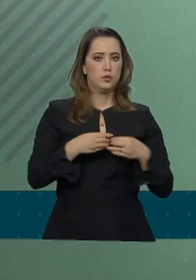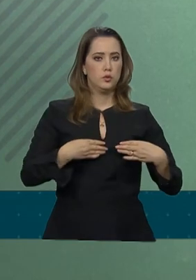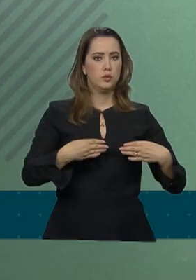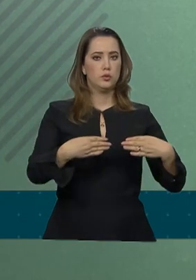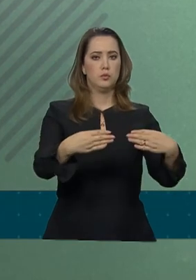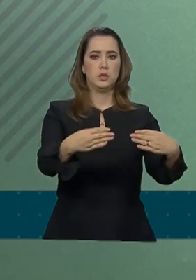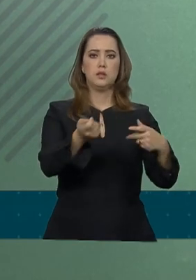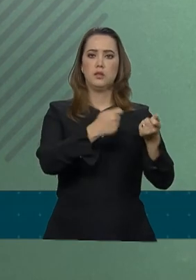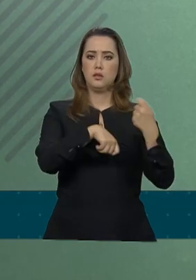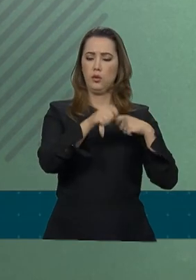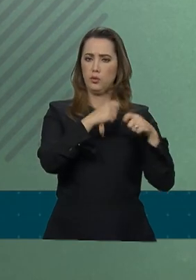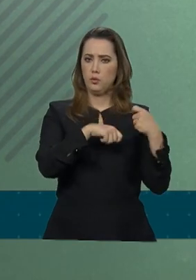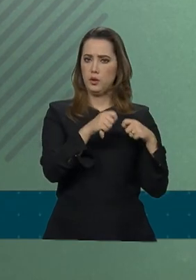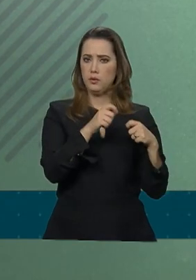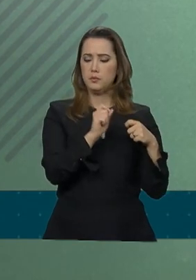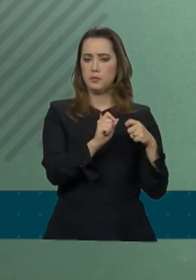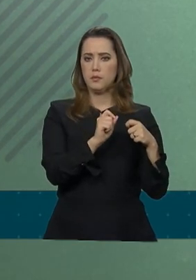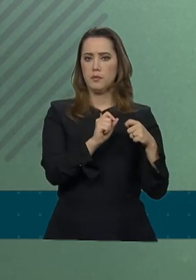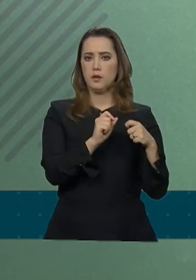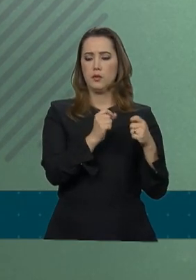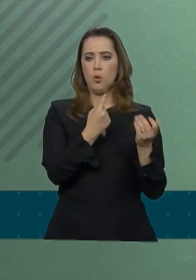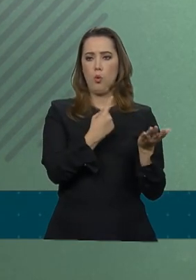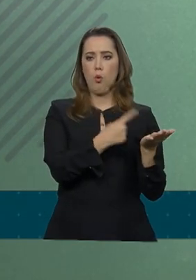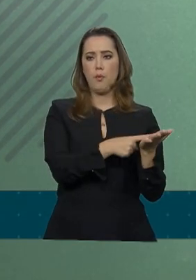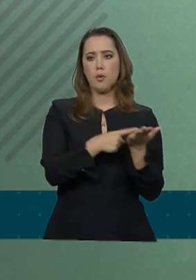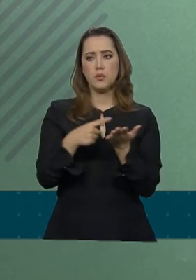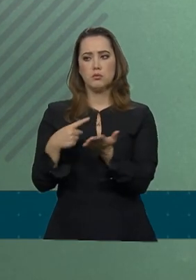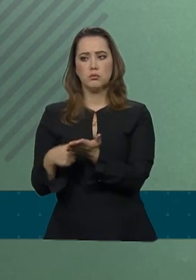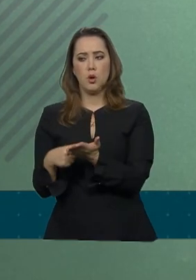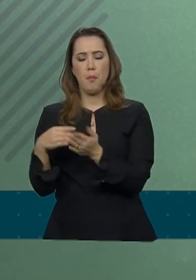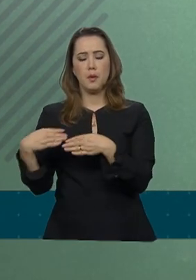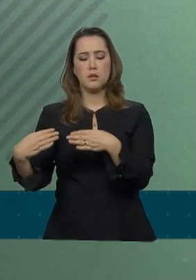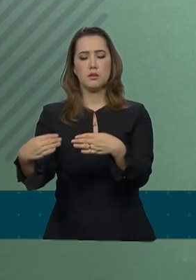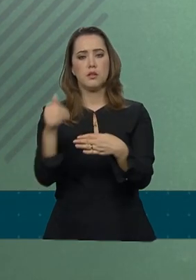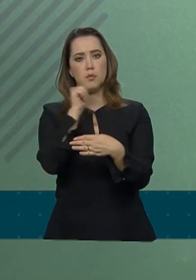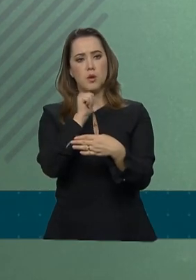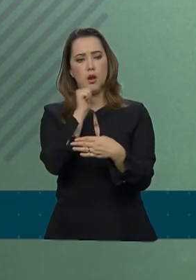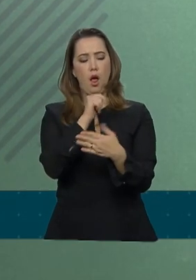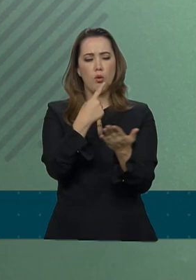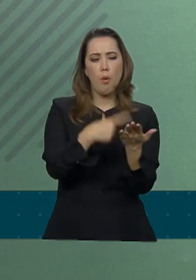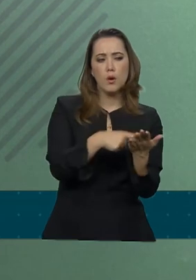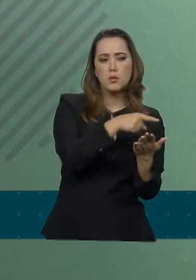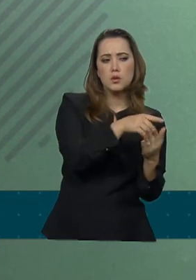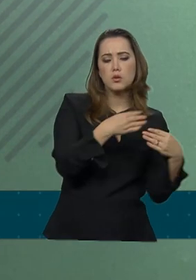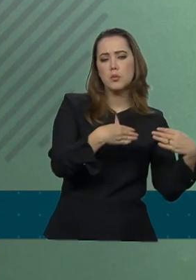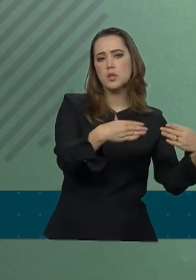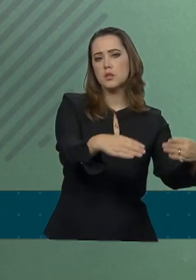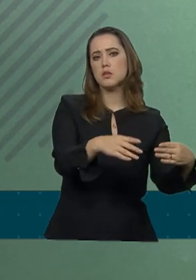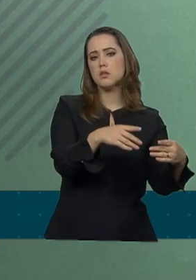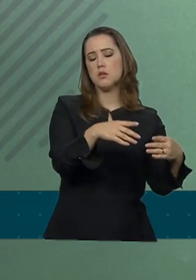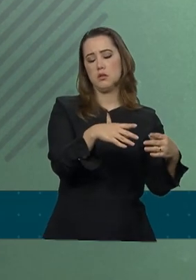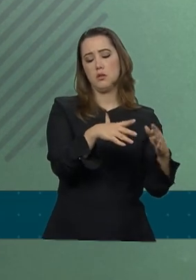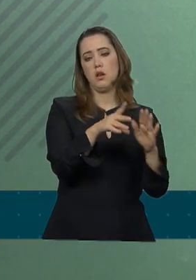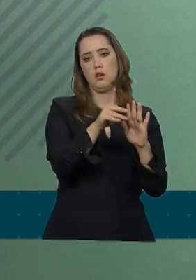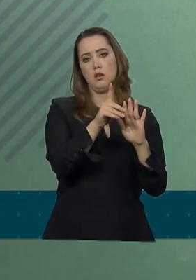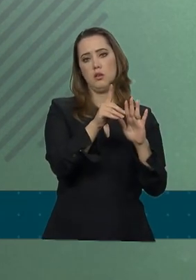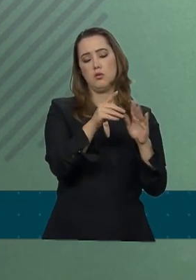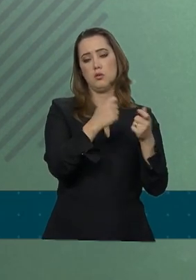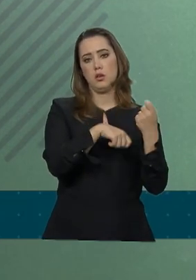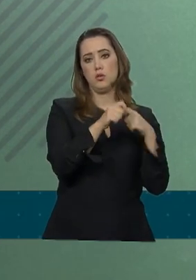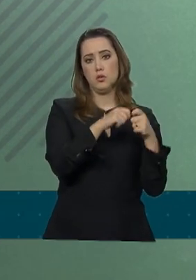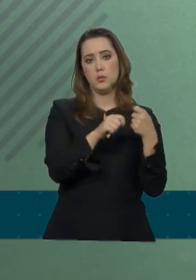da Economia, eles estão em tratativas com o Ministério da Economia com relação à inserção de questões relativas ao